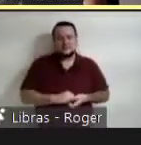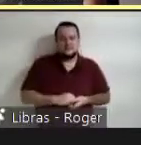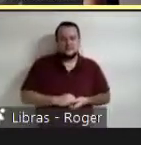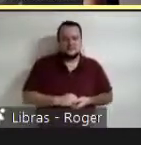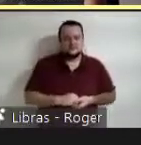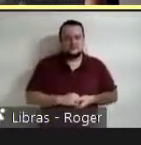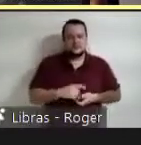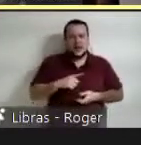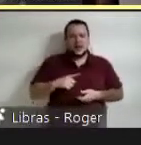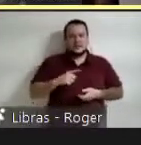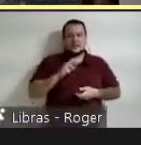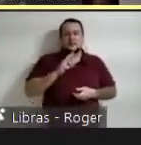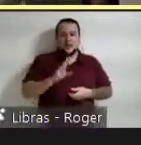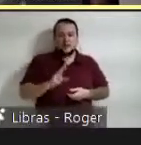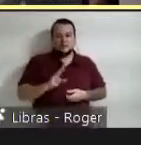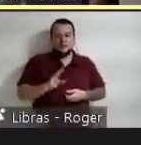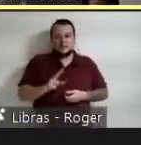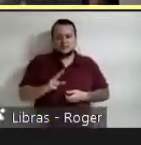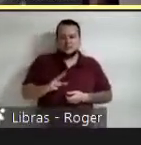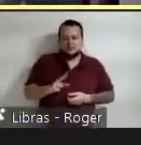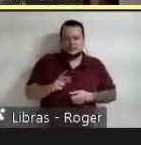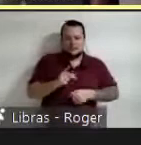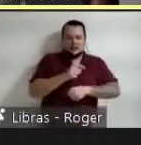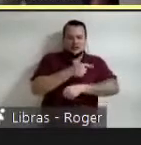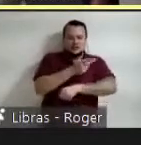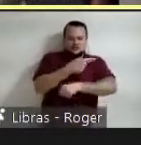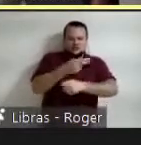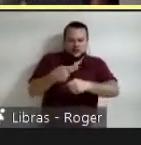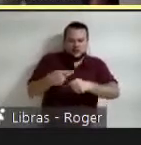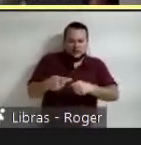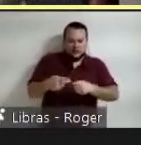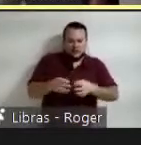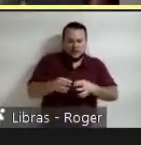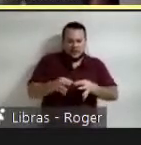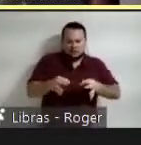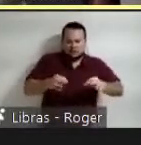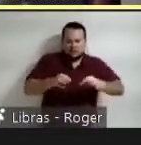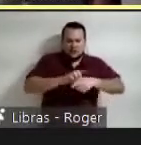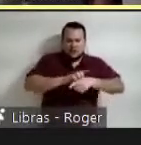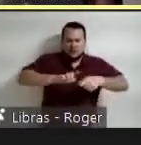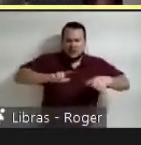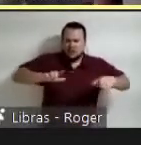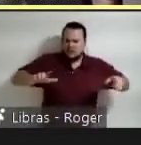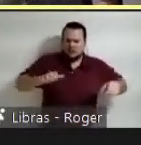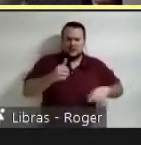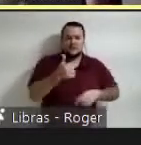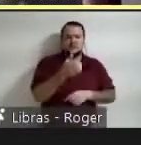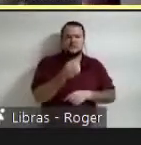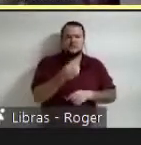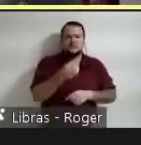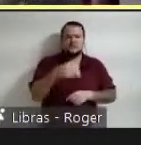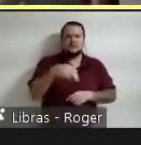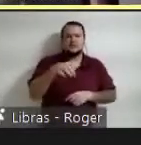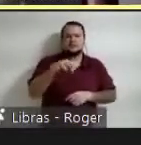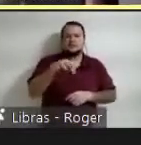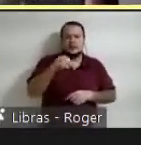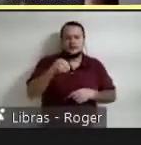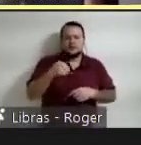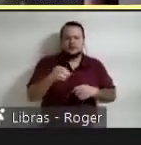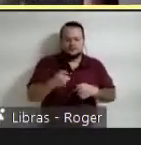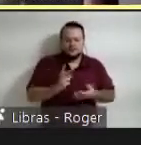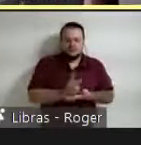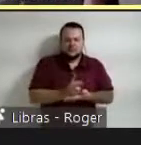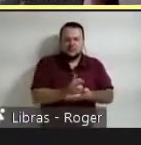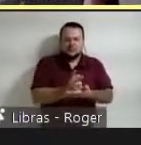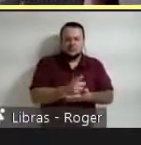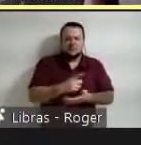pilares cada 16 metros flexible, continuo e transparente que entrega variadas possibilidades de